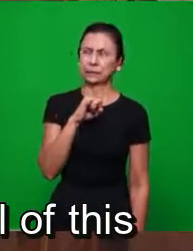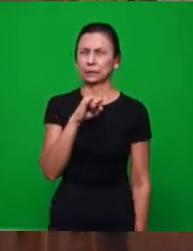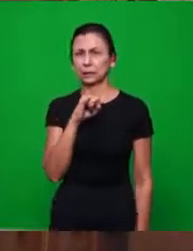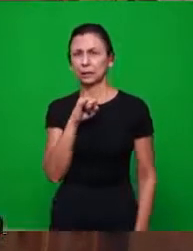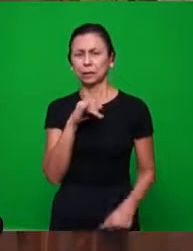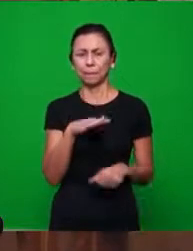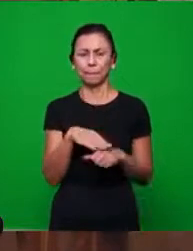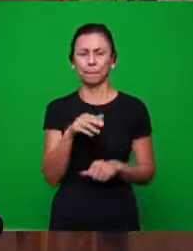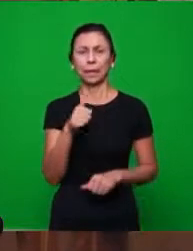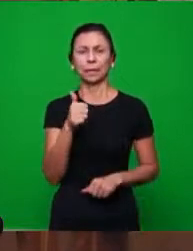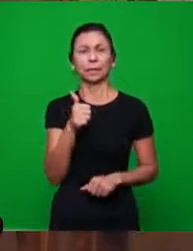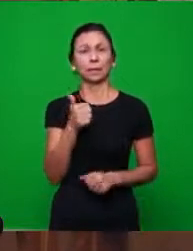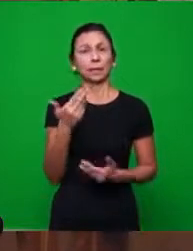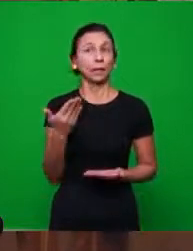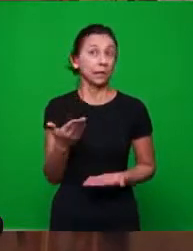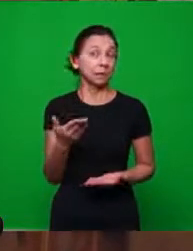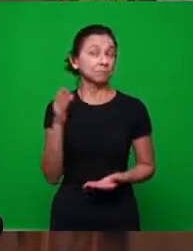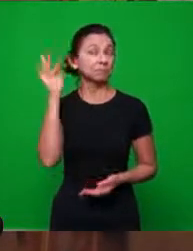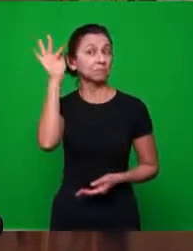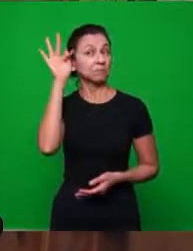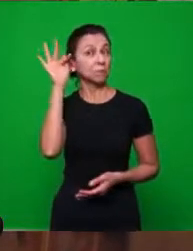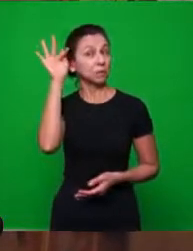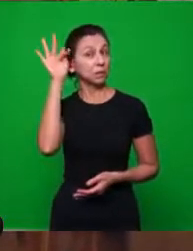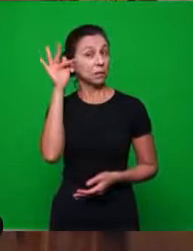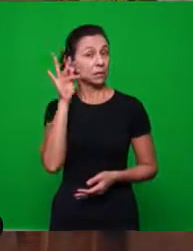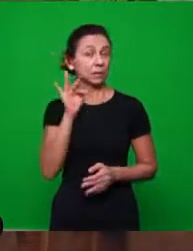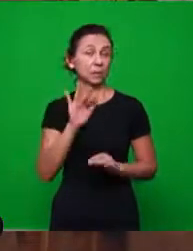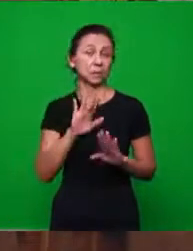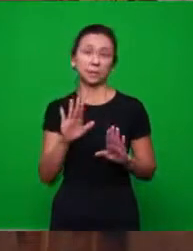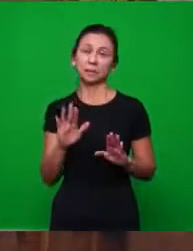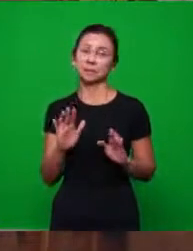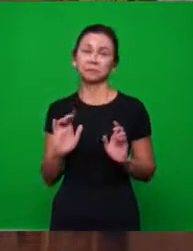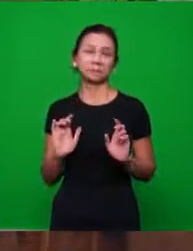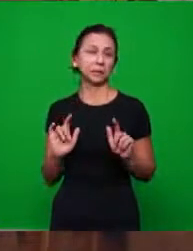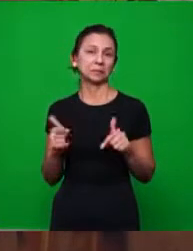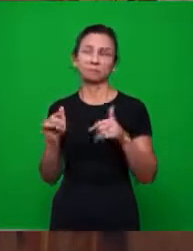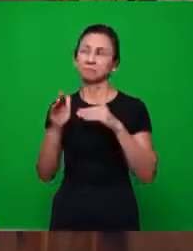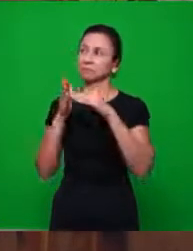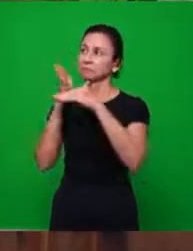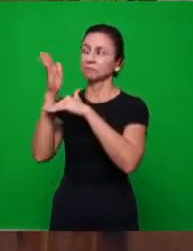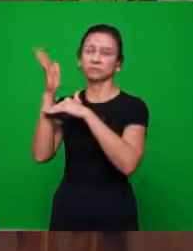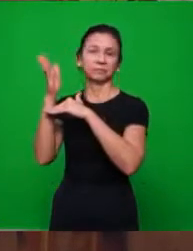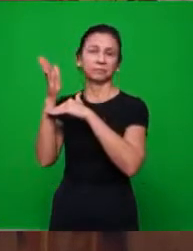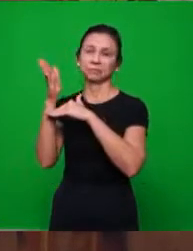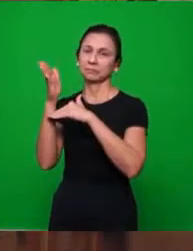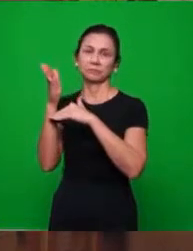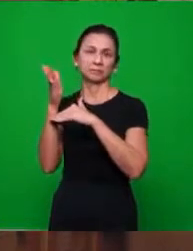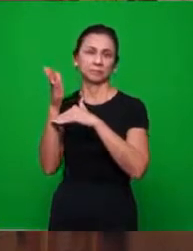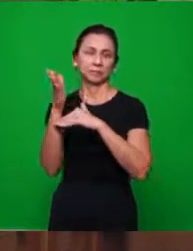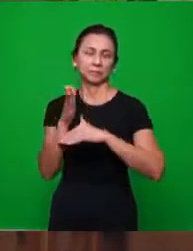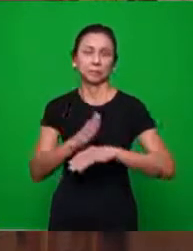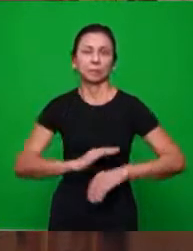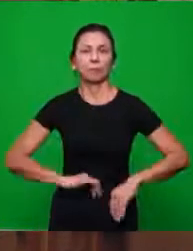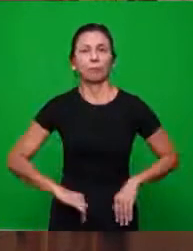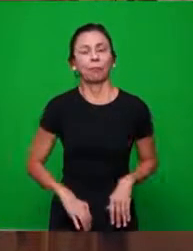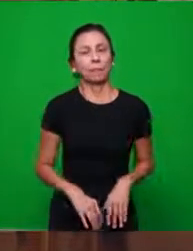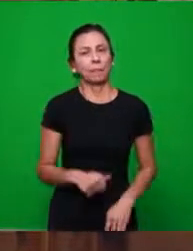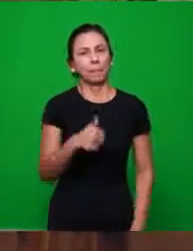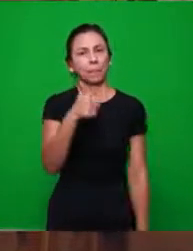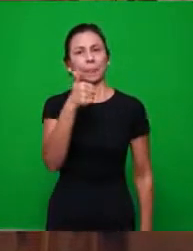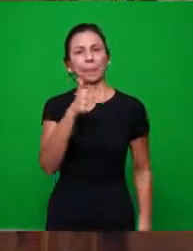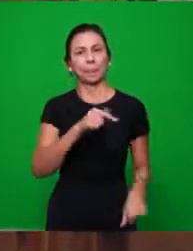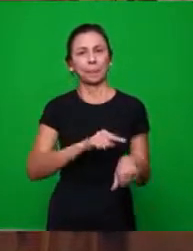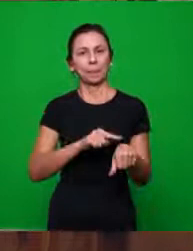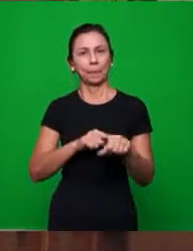em tudo isso era a filosofia também não transcendia. Então, o primeiro tempo da Igreja que foram os